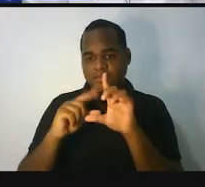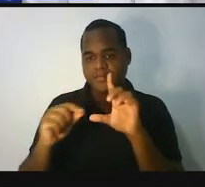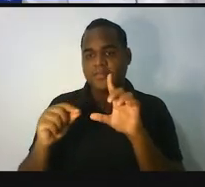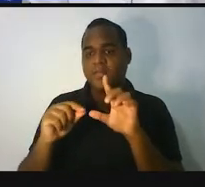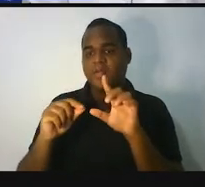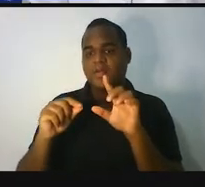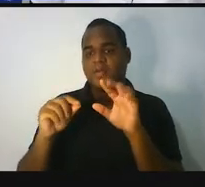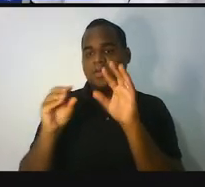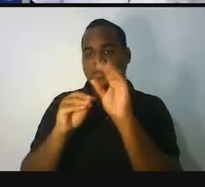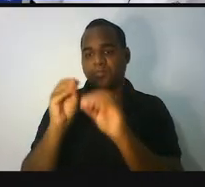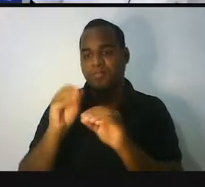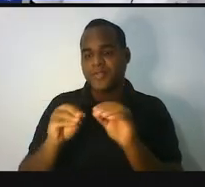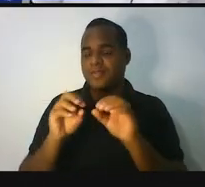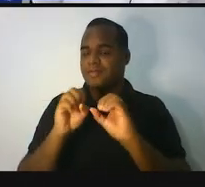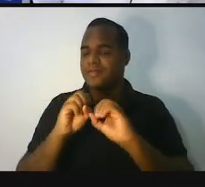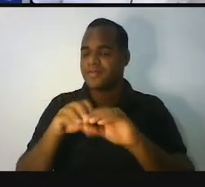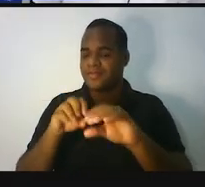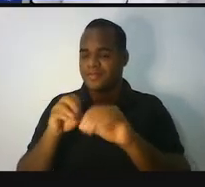aula,